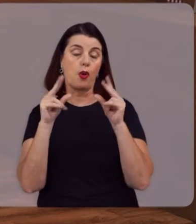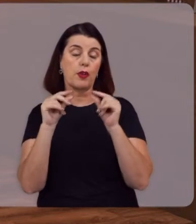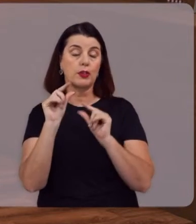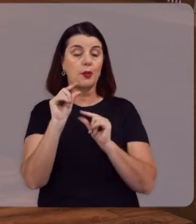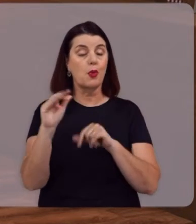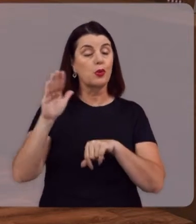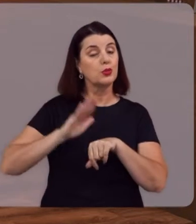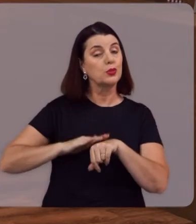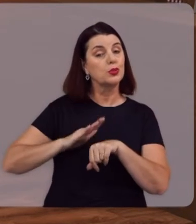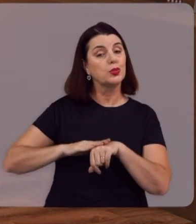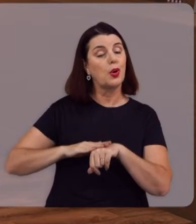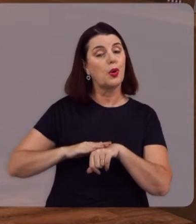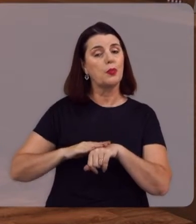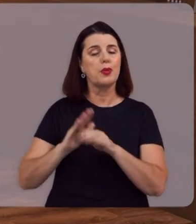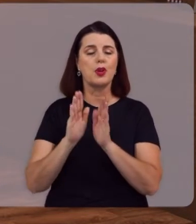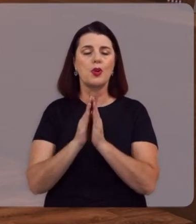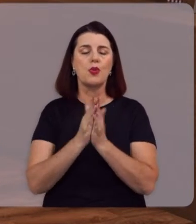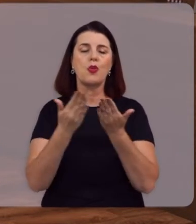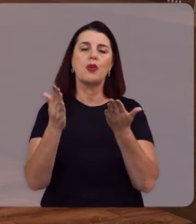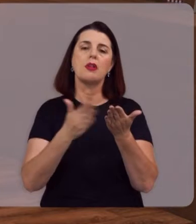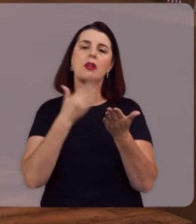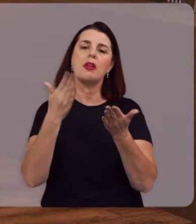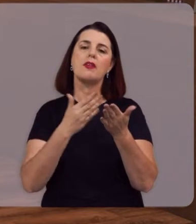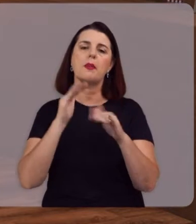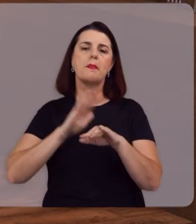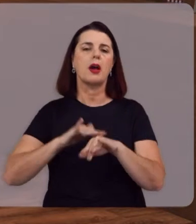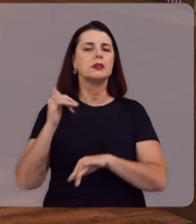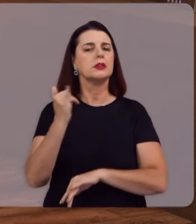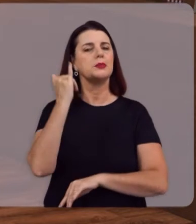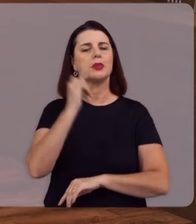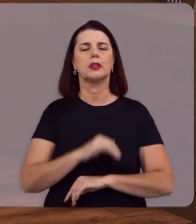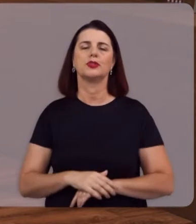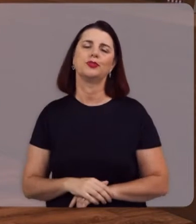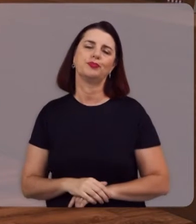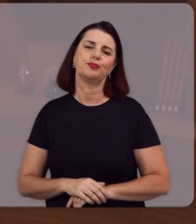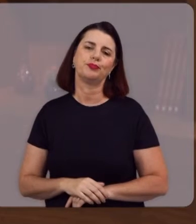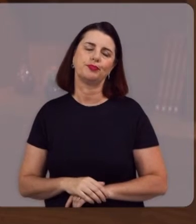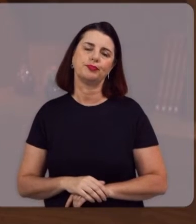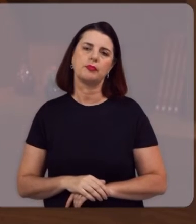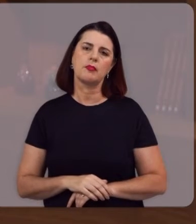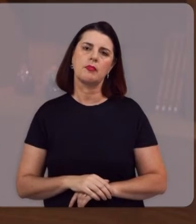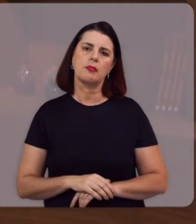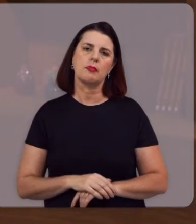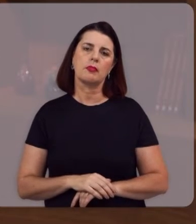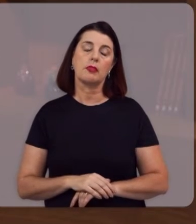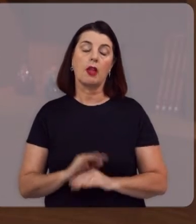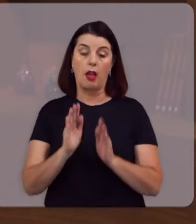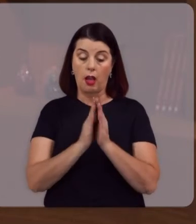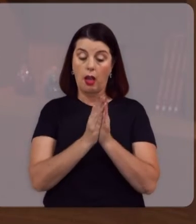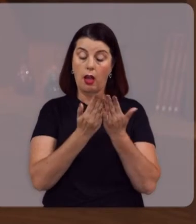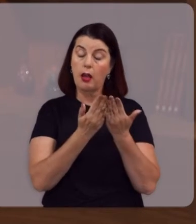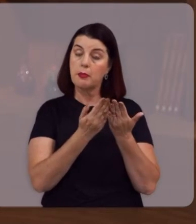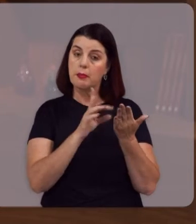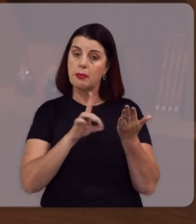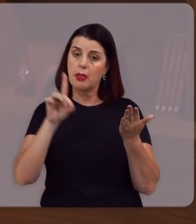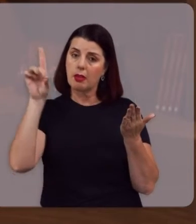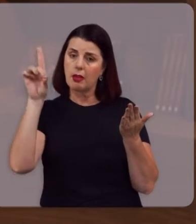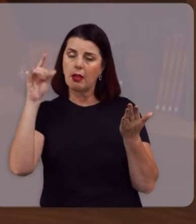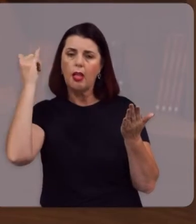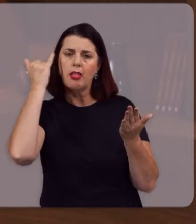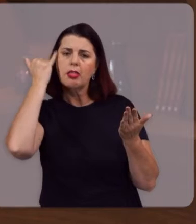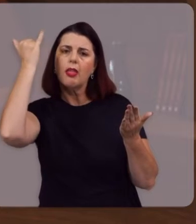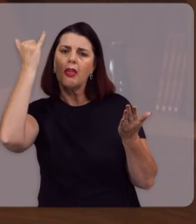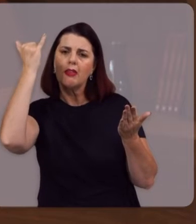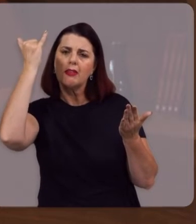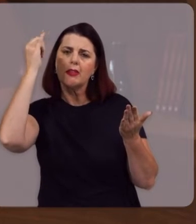com você Sobre o livro Dos livros A Bíblia É